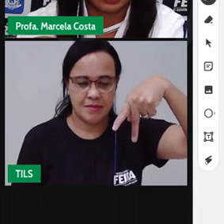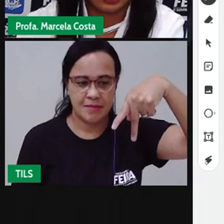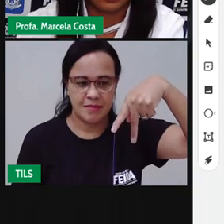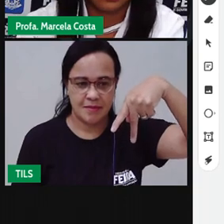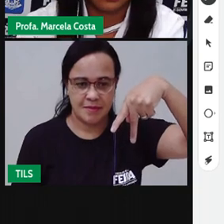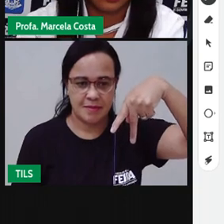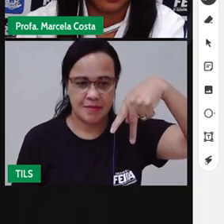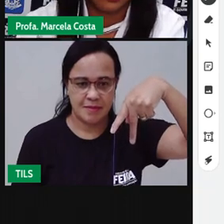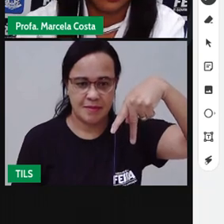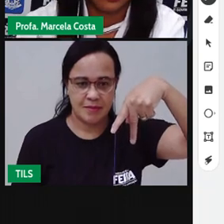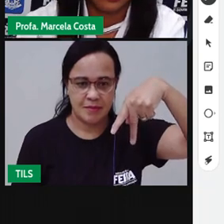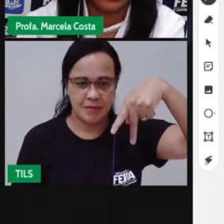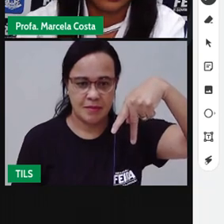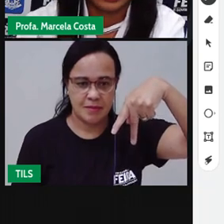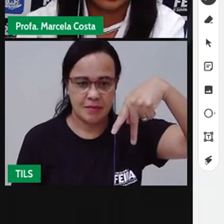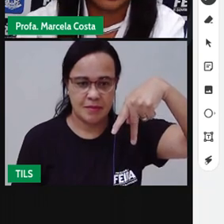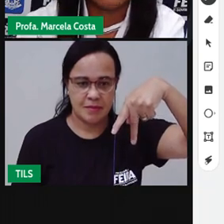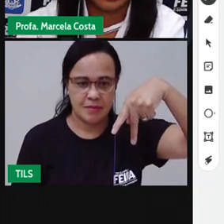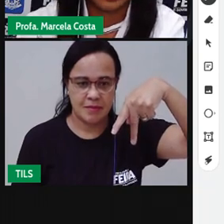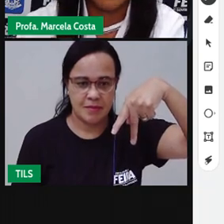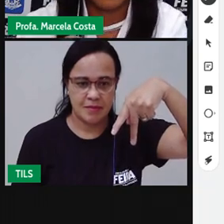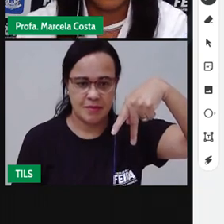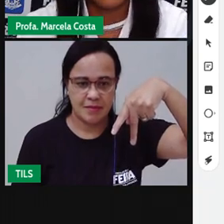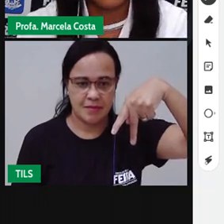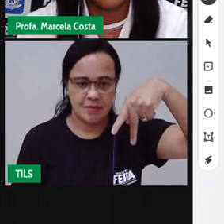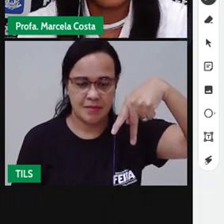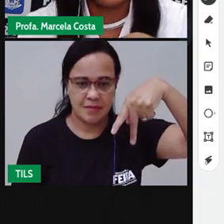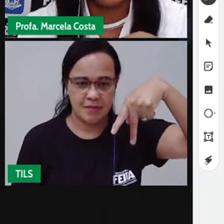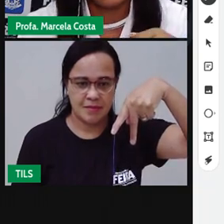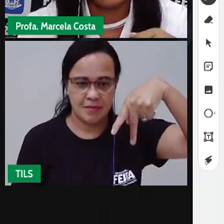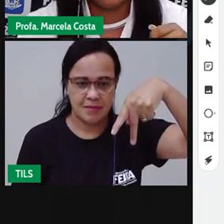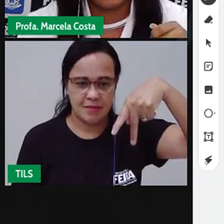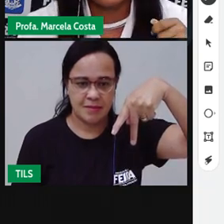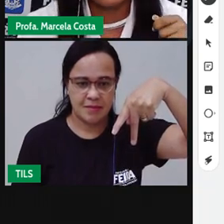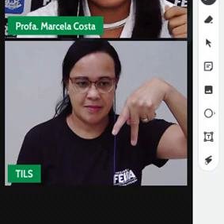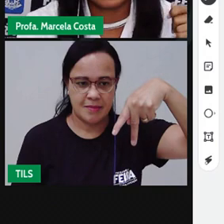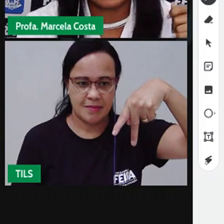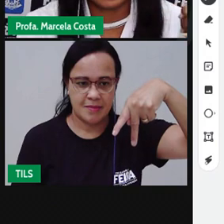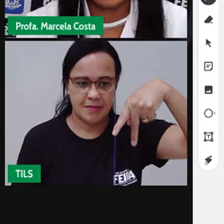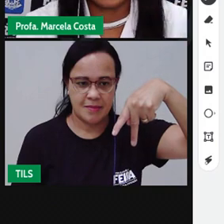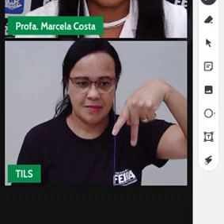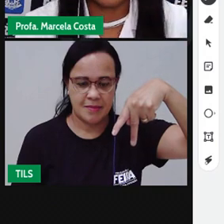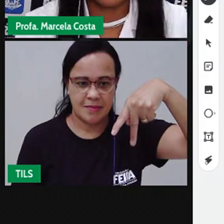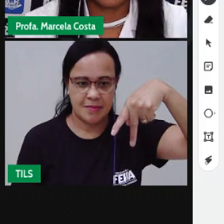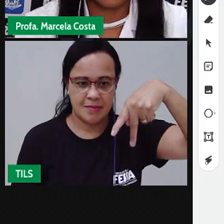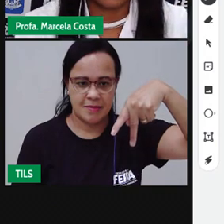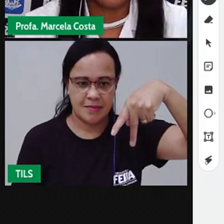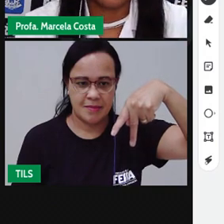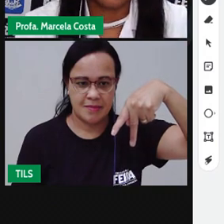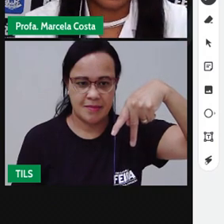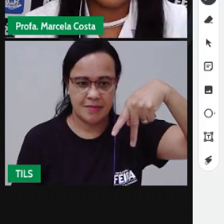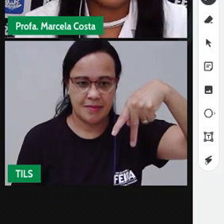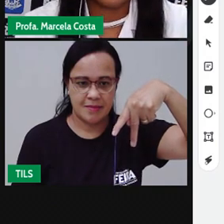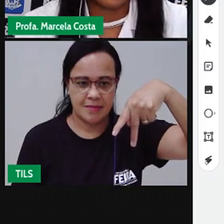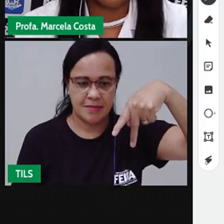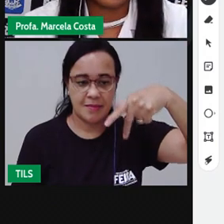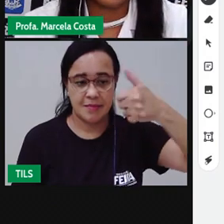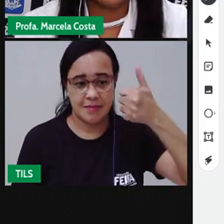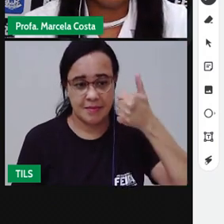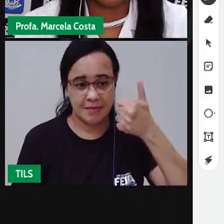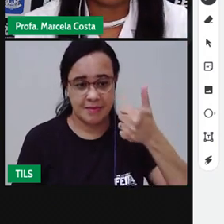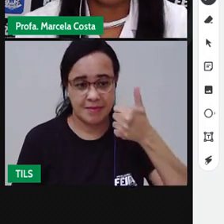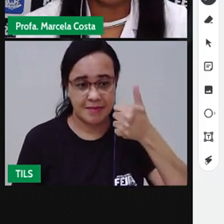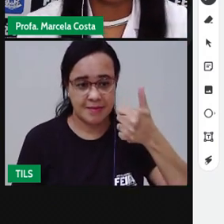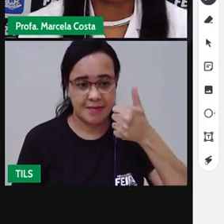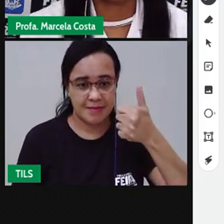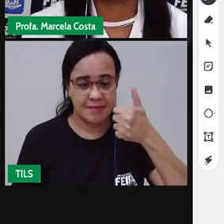direito. Quando chega aqui no meio, eu volto puxando ele para o lado esquerdo, ó. Até encontrar aqui